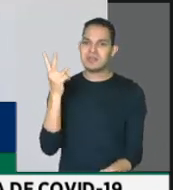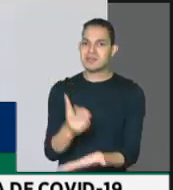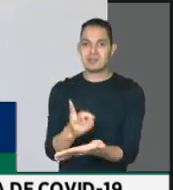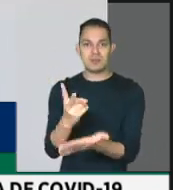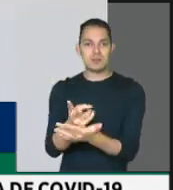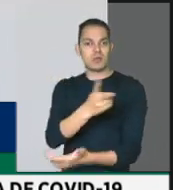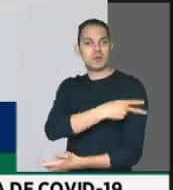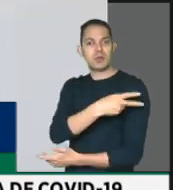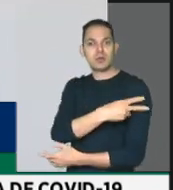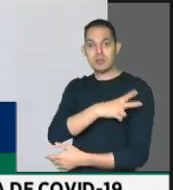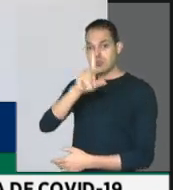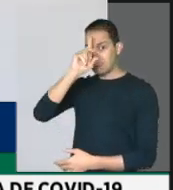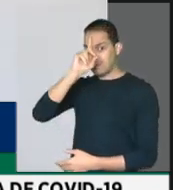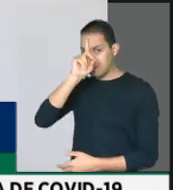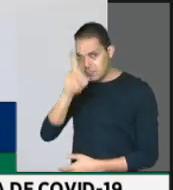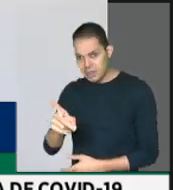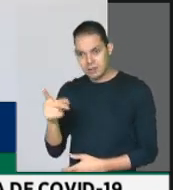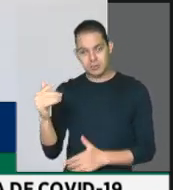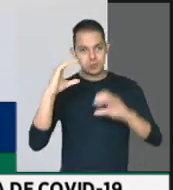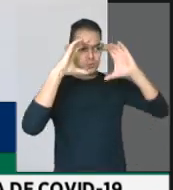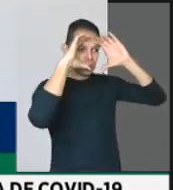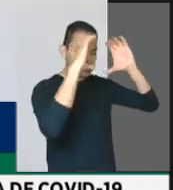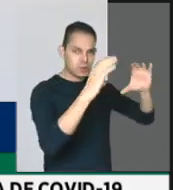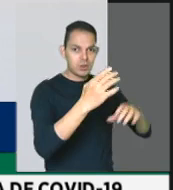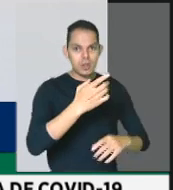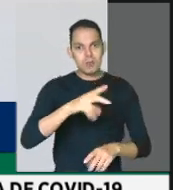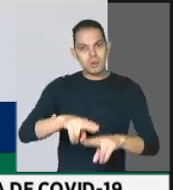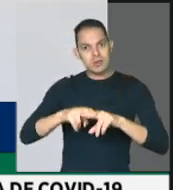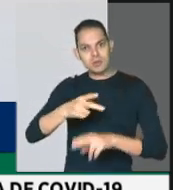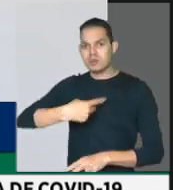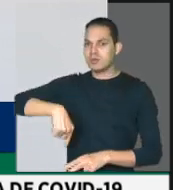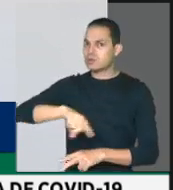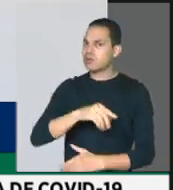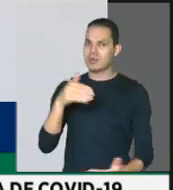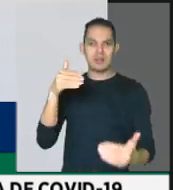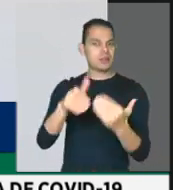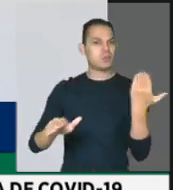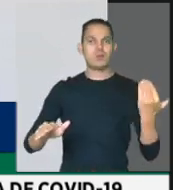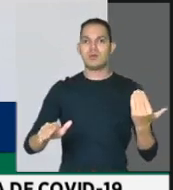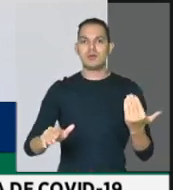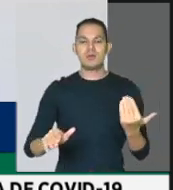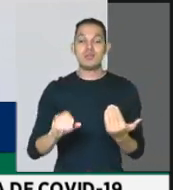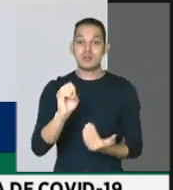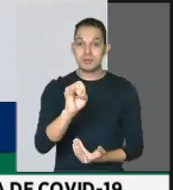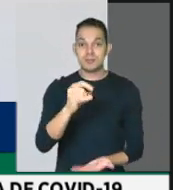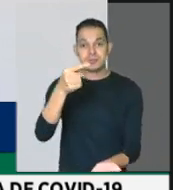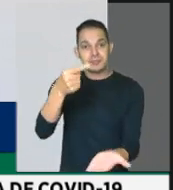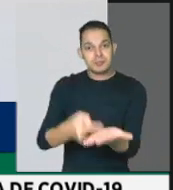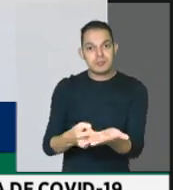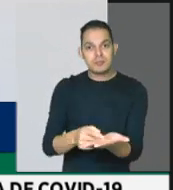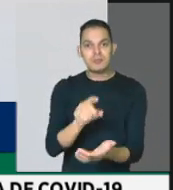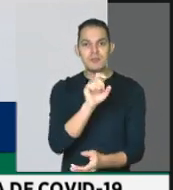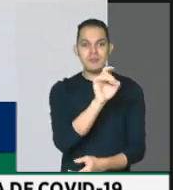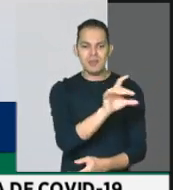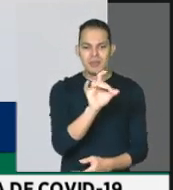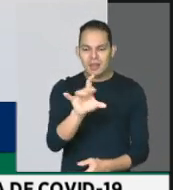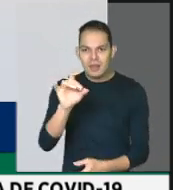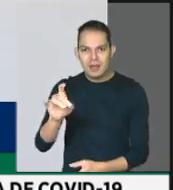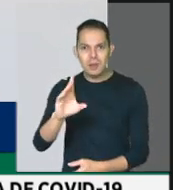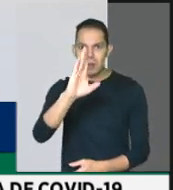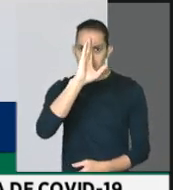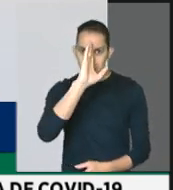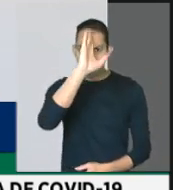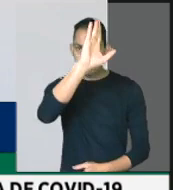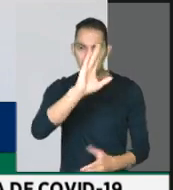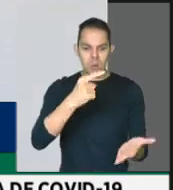Por essa razão é que nós não concordamos em nenhuma hipótese que o acordo individual possa prevalecer